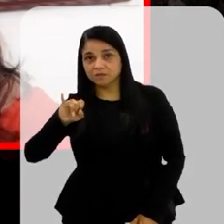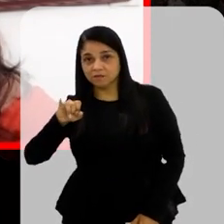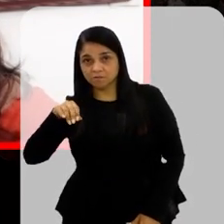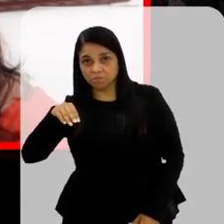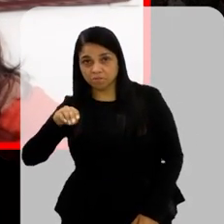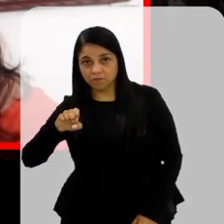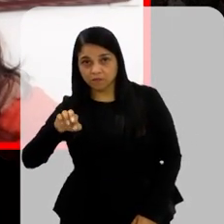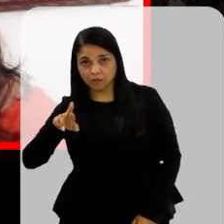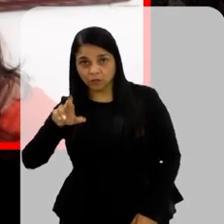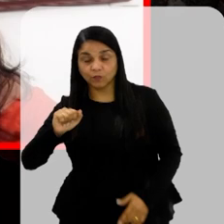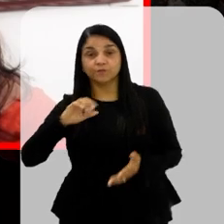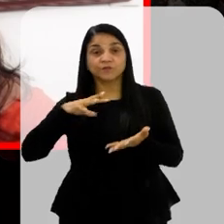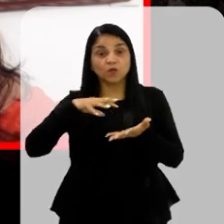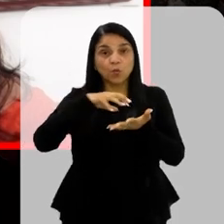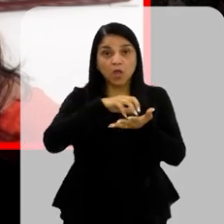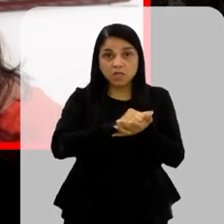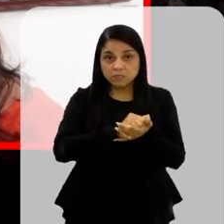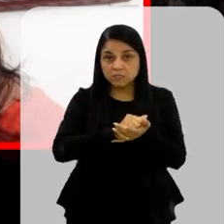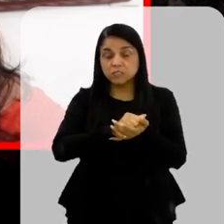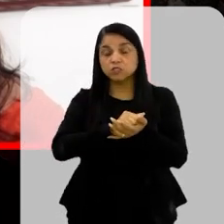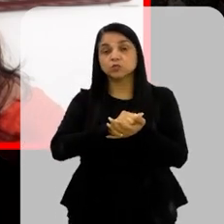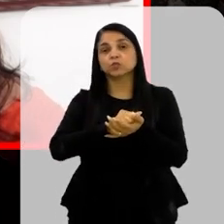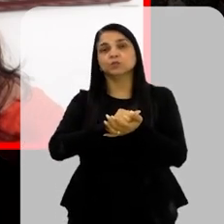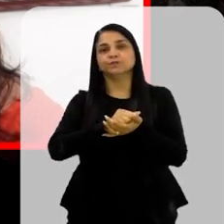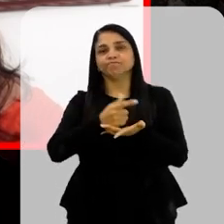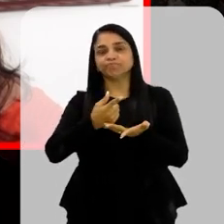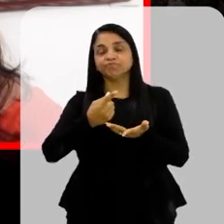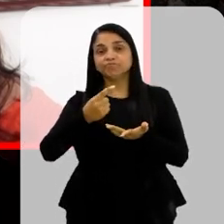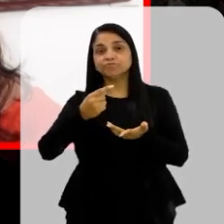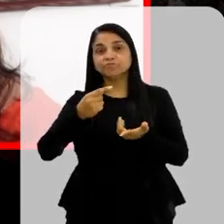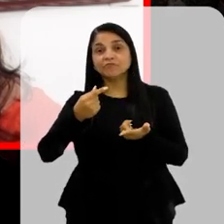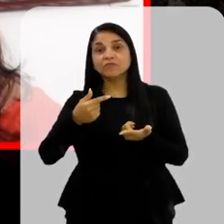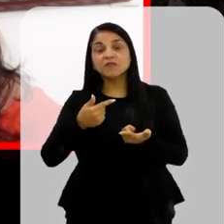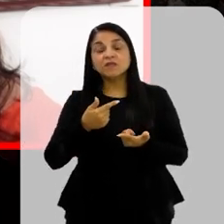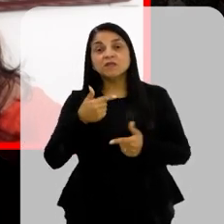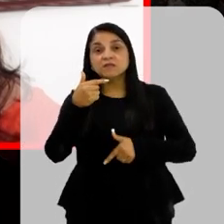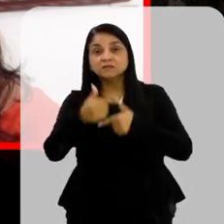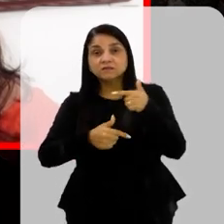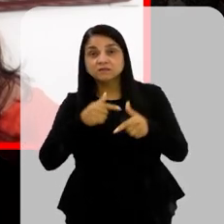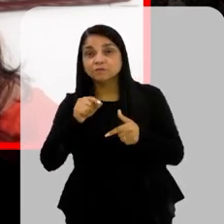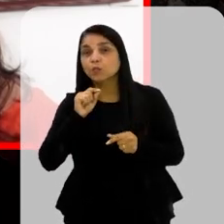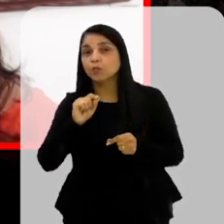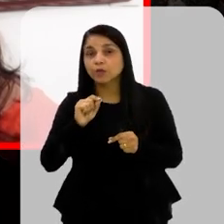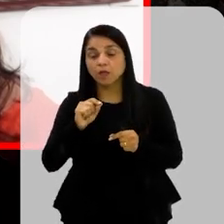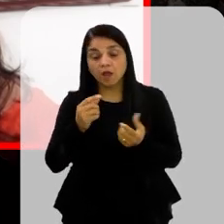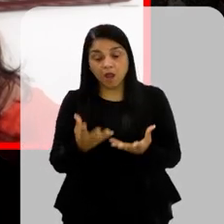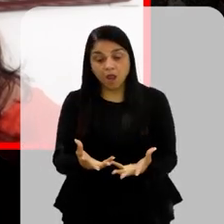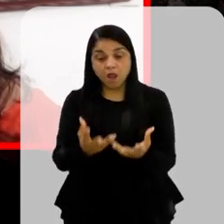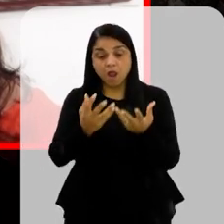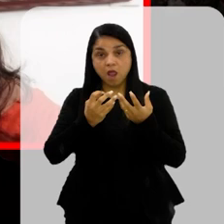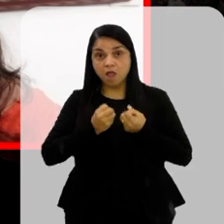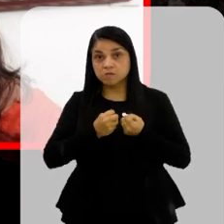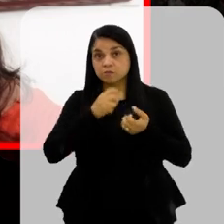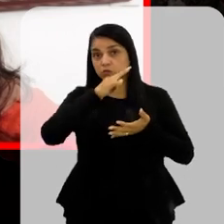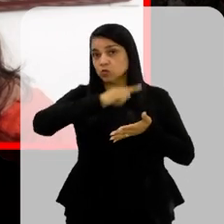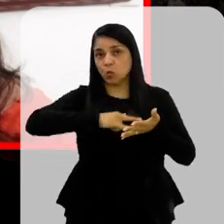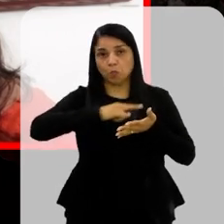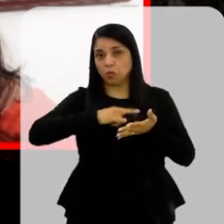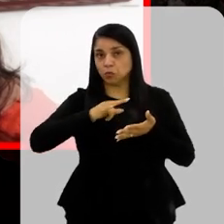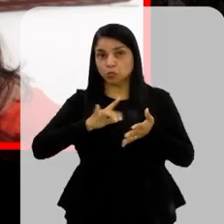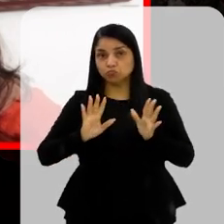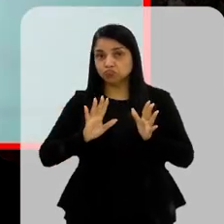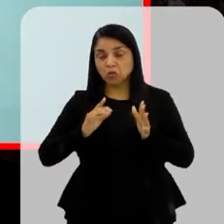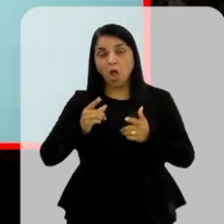Vem para o registro Do produto Do medicamento Eles trabalham Só recebendo Documentações